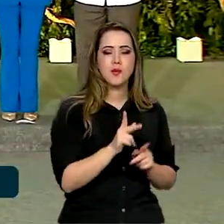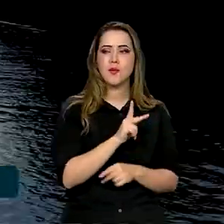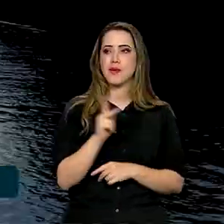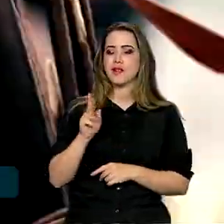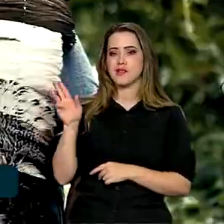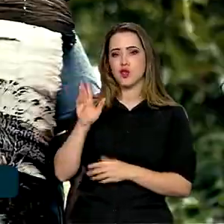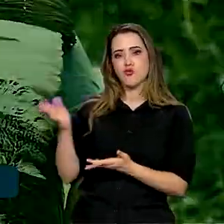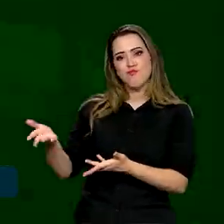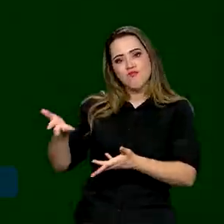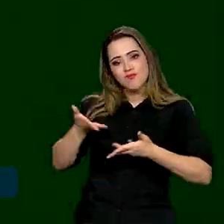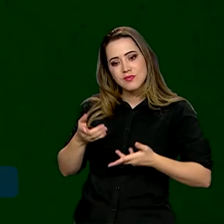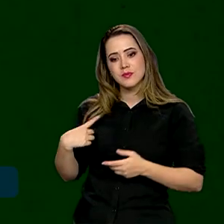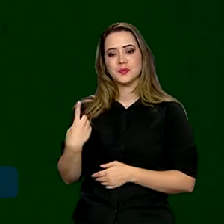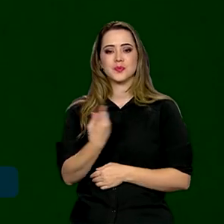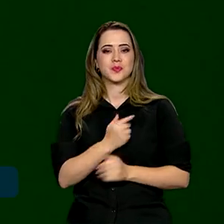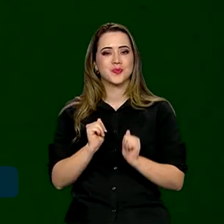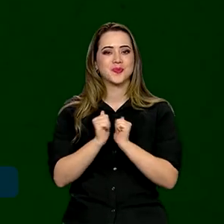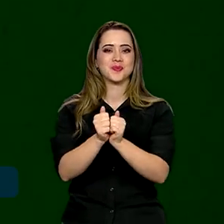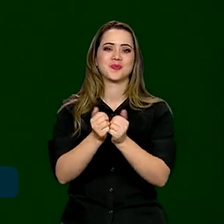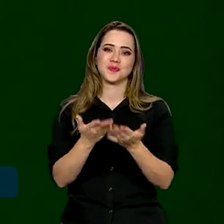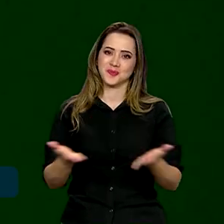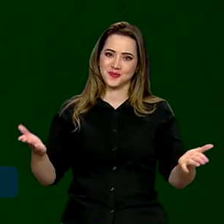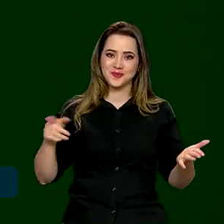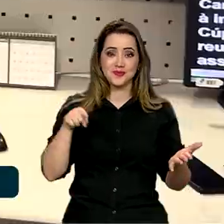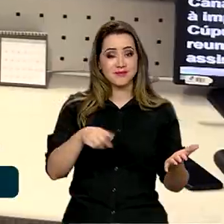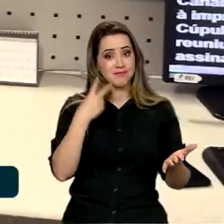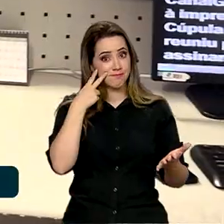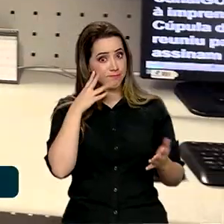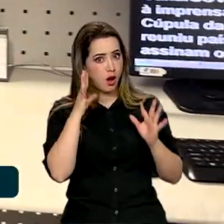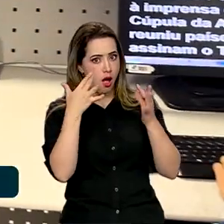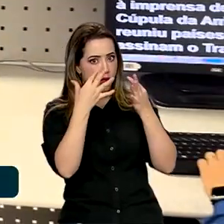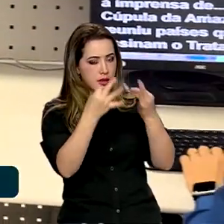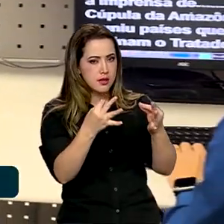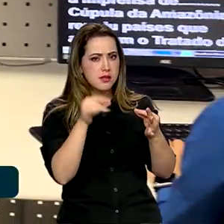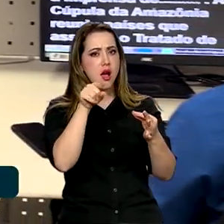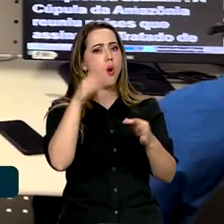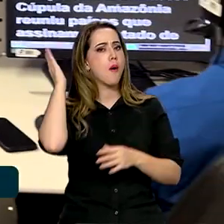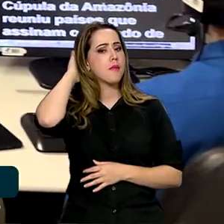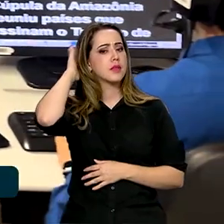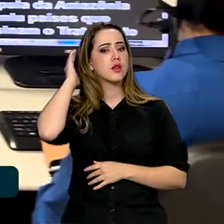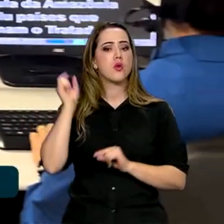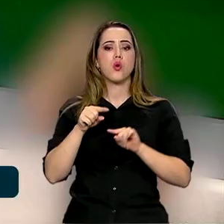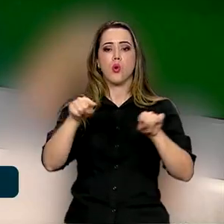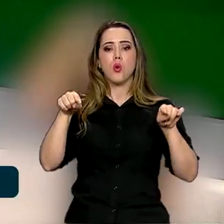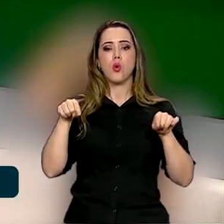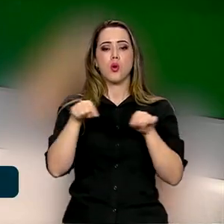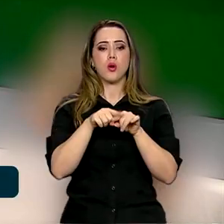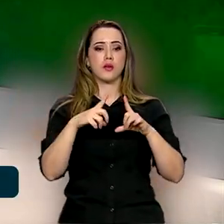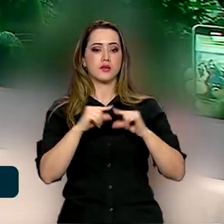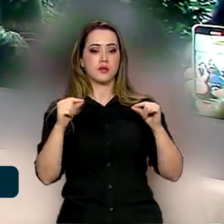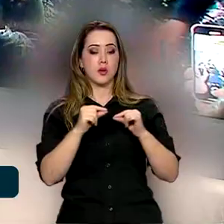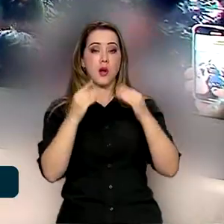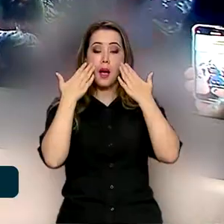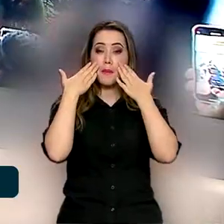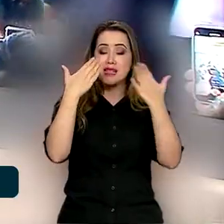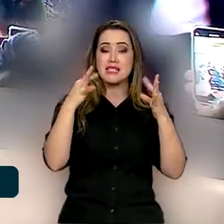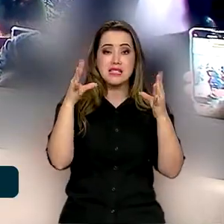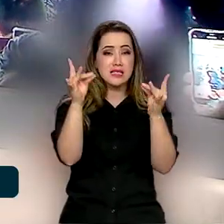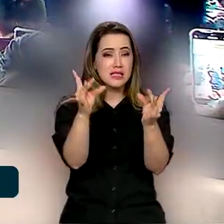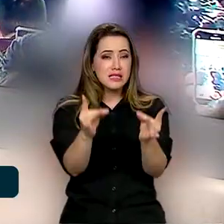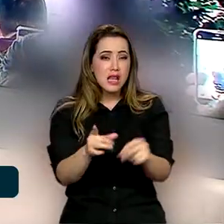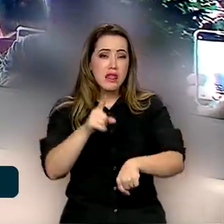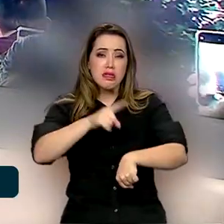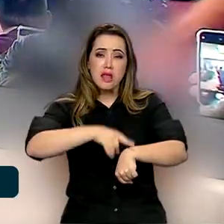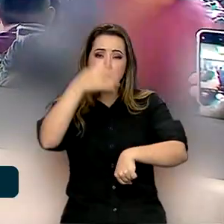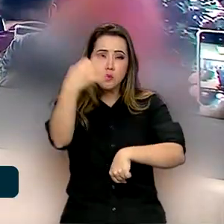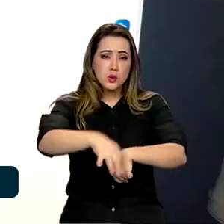Lula. E nós estávamos aqui, bem atentos, em Belém ou em nossos estúdios em Brasília, transmitindo tudo em tempo